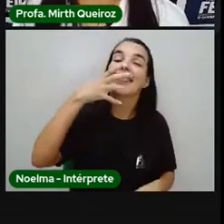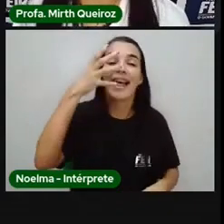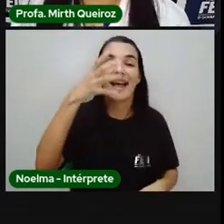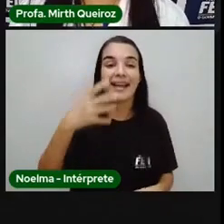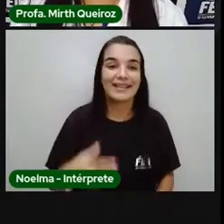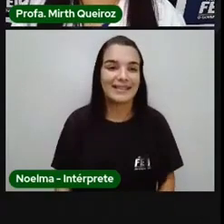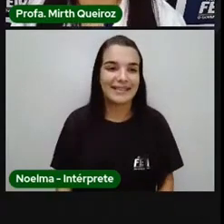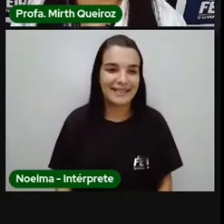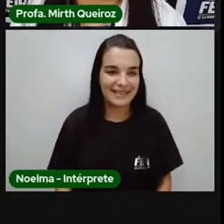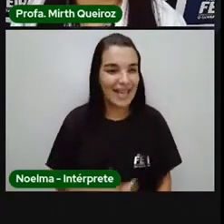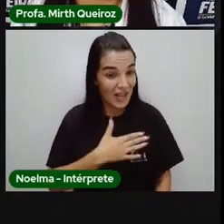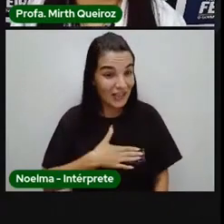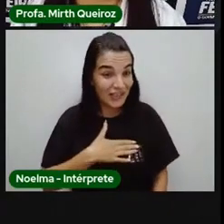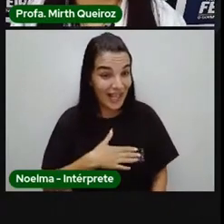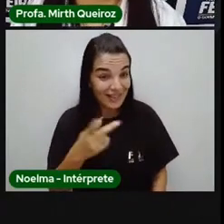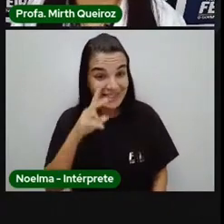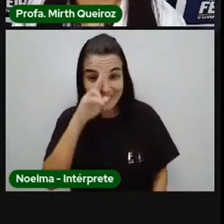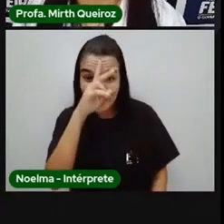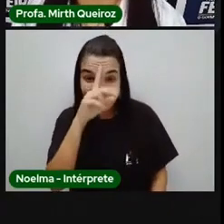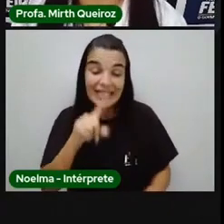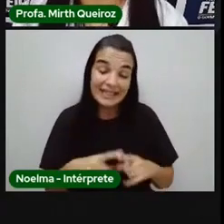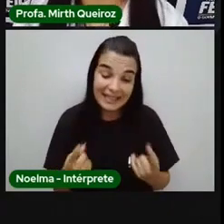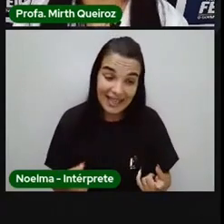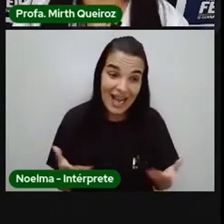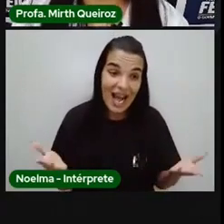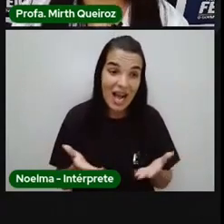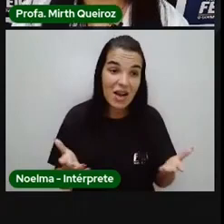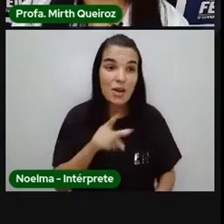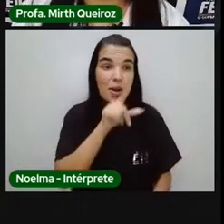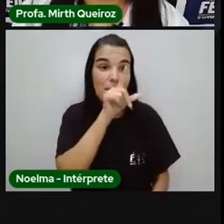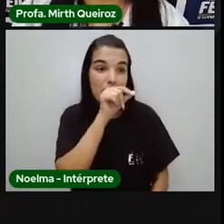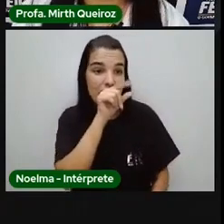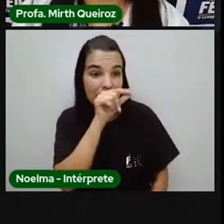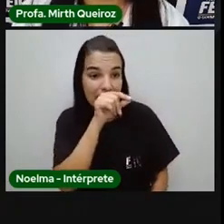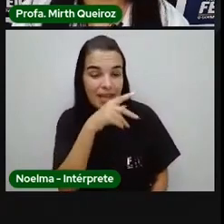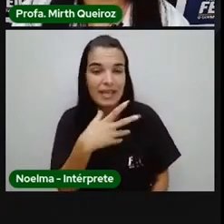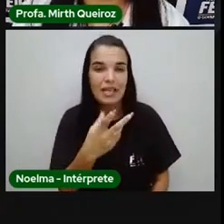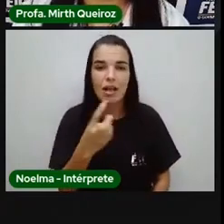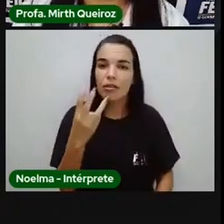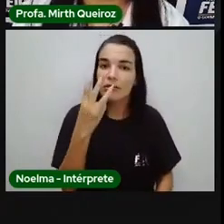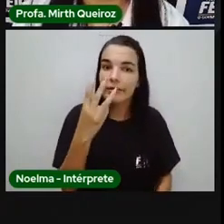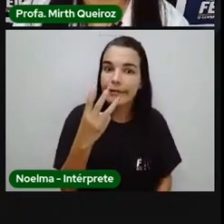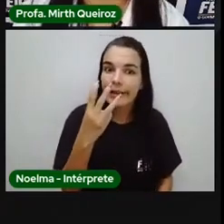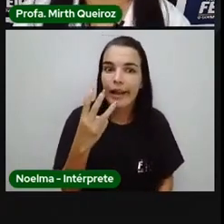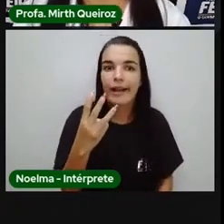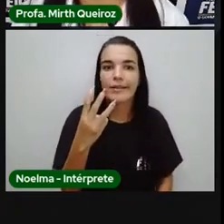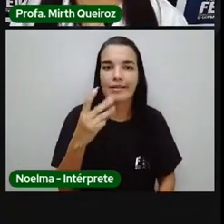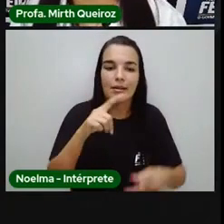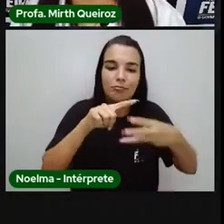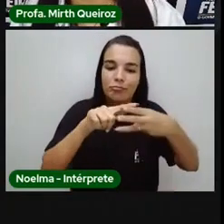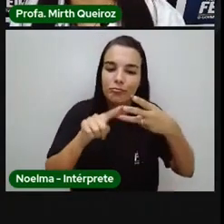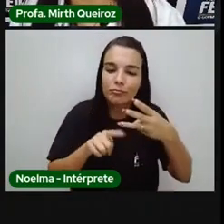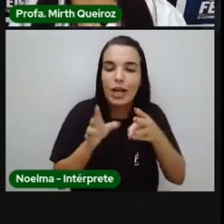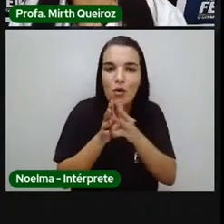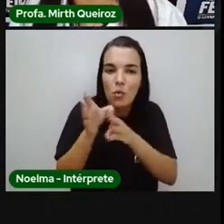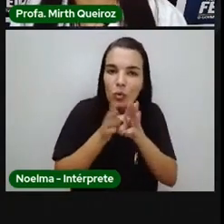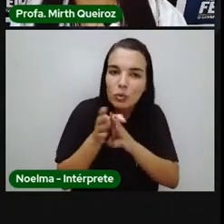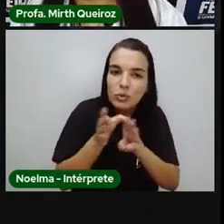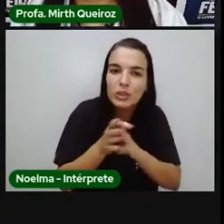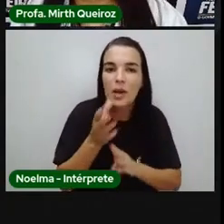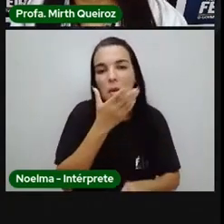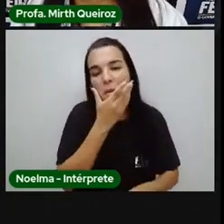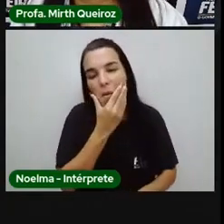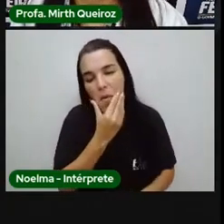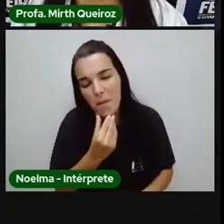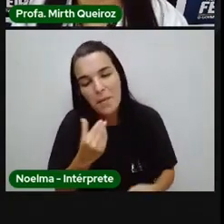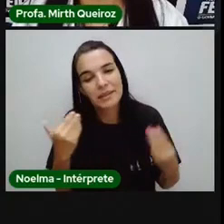Gostaram da história? Então, o passarinho tinha lhe dado três missões para o